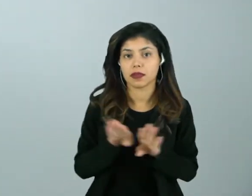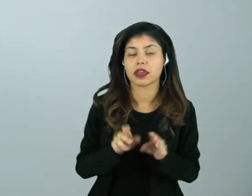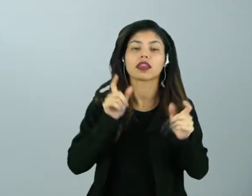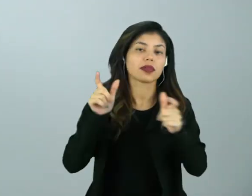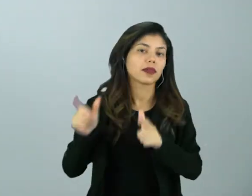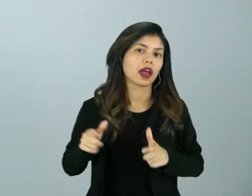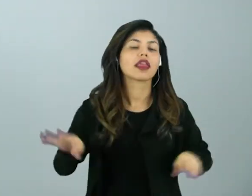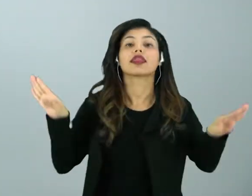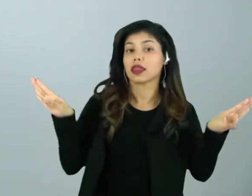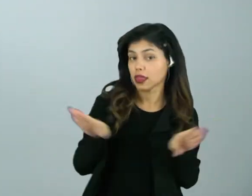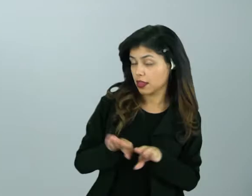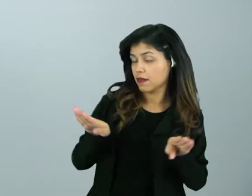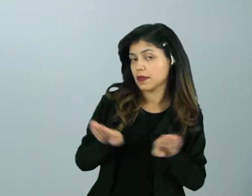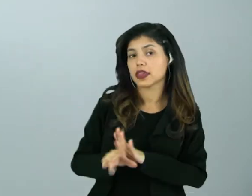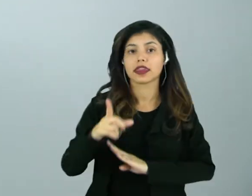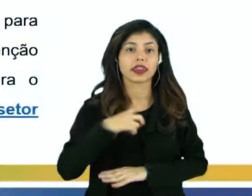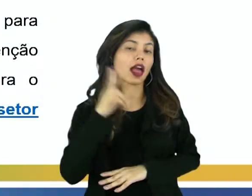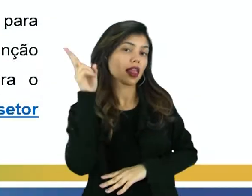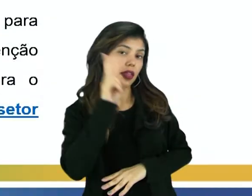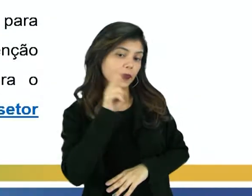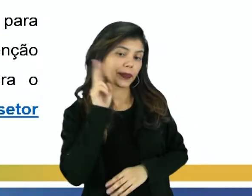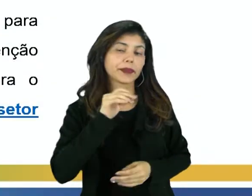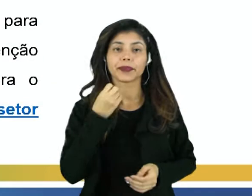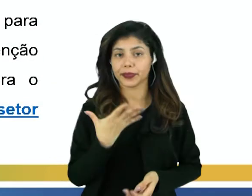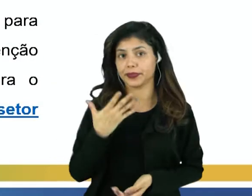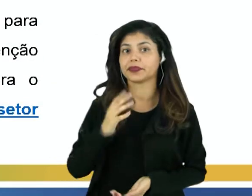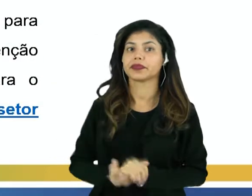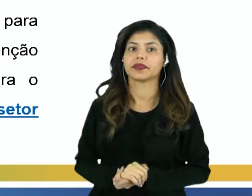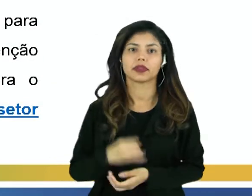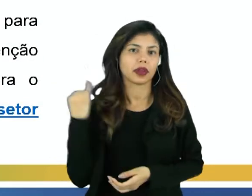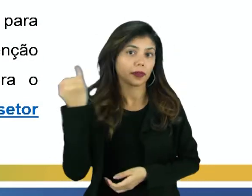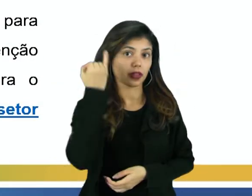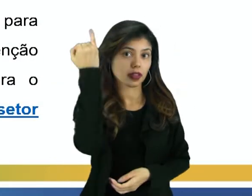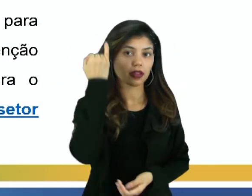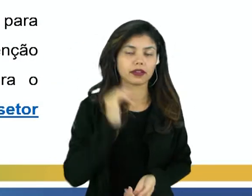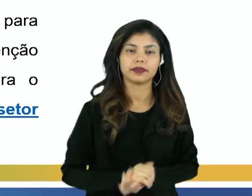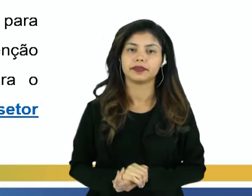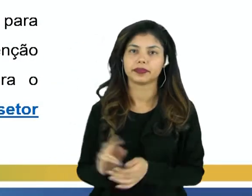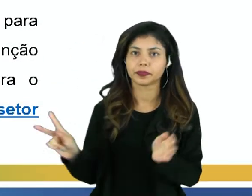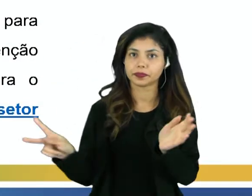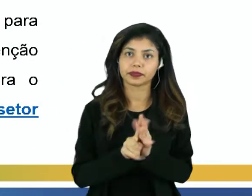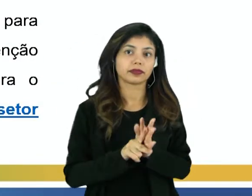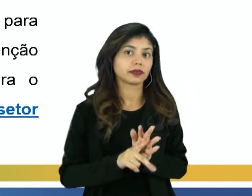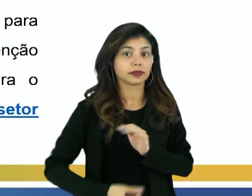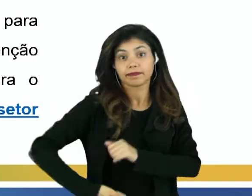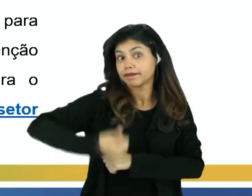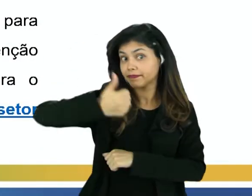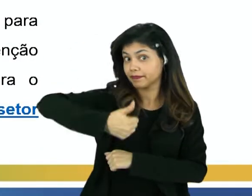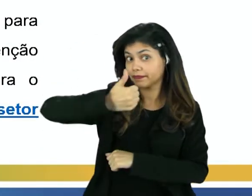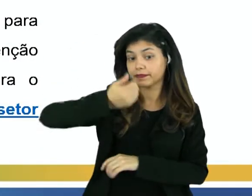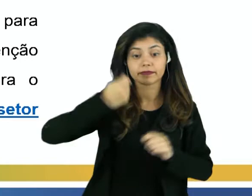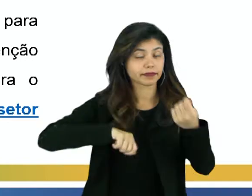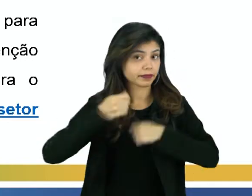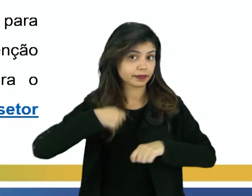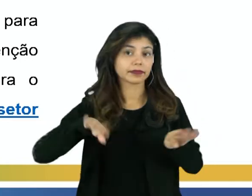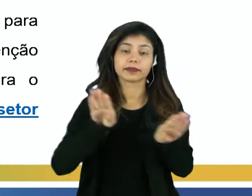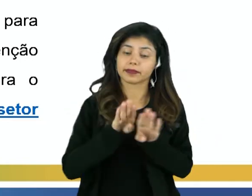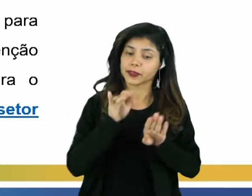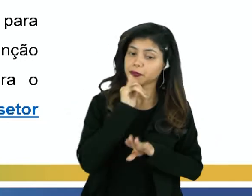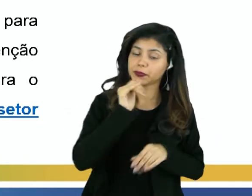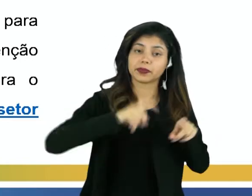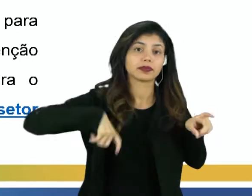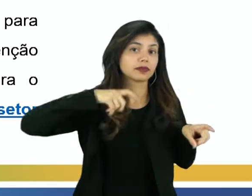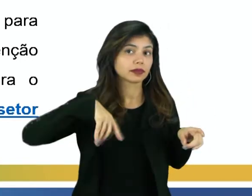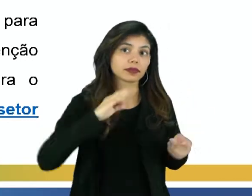e também é bom lembrar que são importantíssimos para o setor primário da economia, como a pecuária e como a